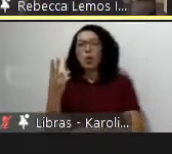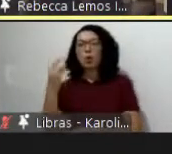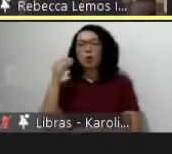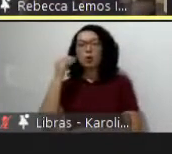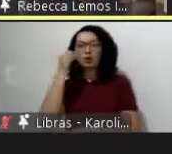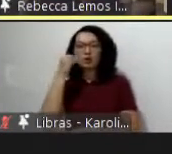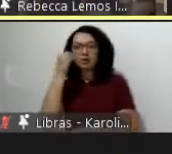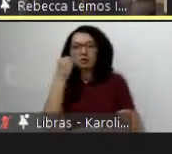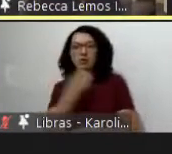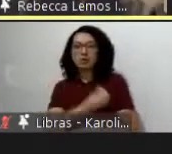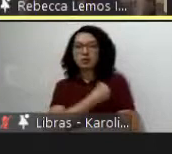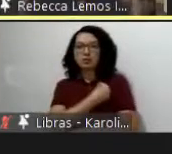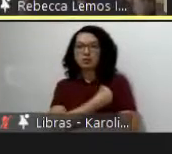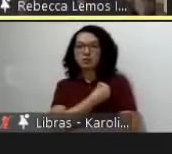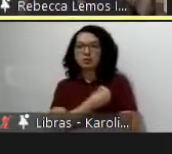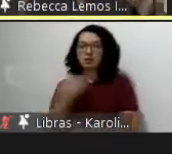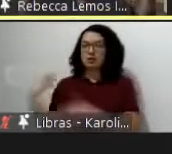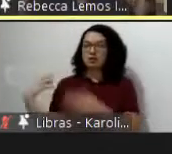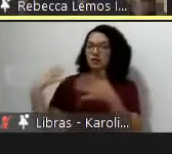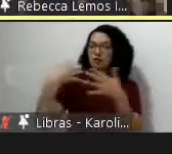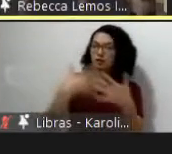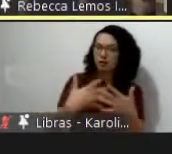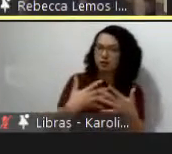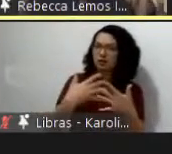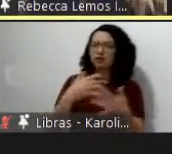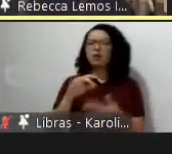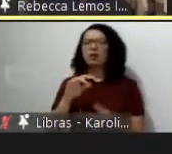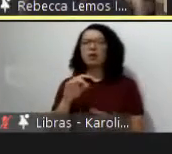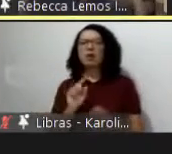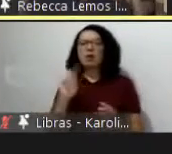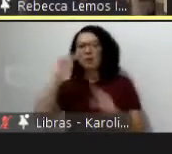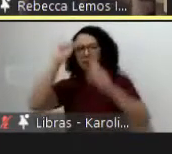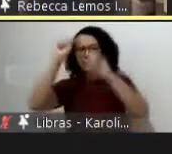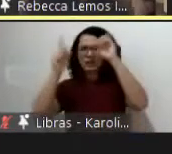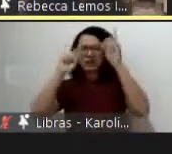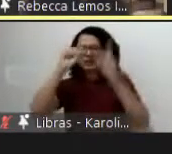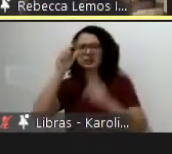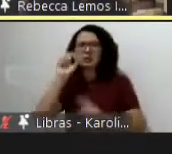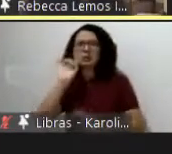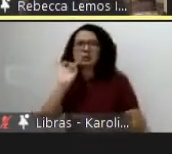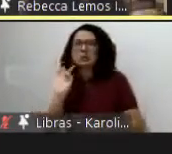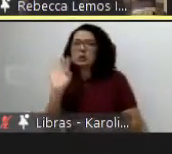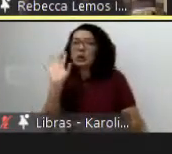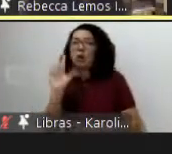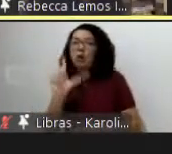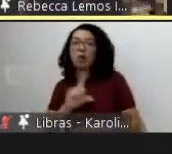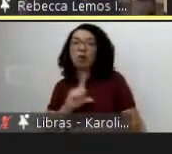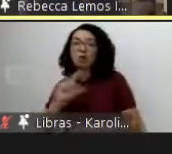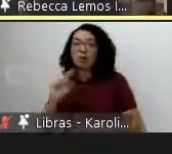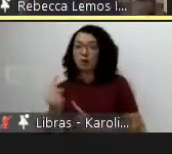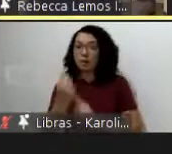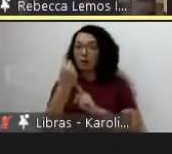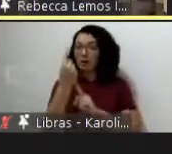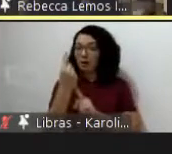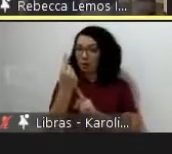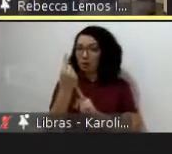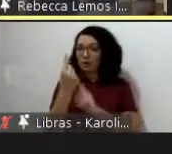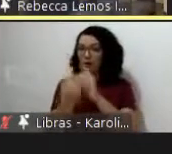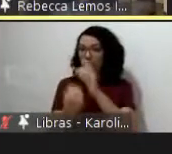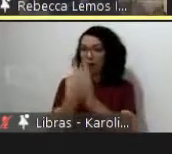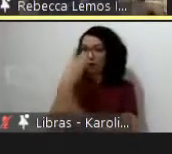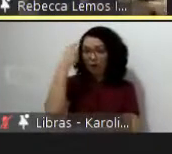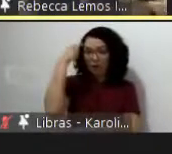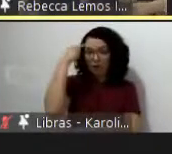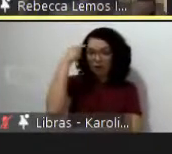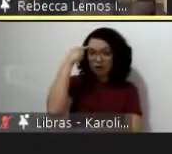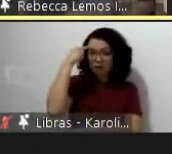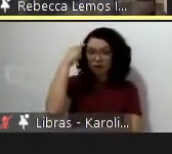cerca essa ideia de uma só racionalidade uma só forma de pensar e produzir conhecimento esse controle